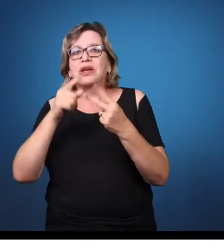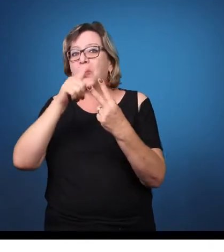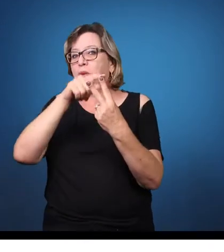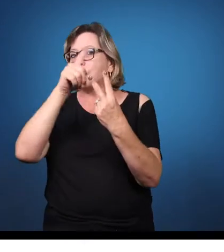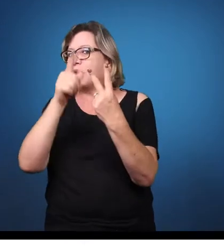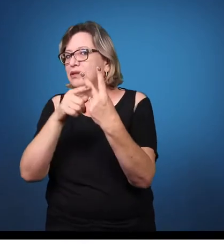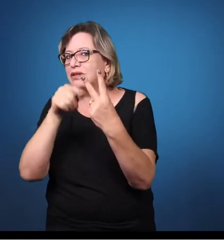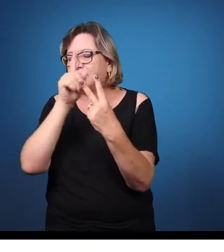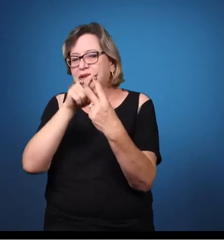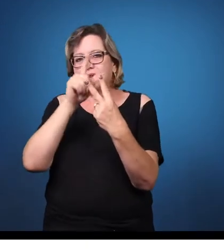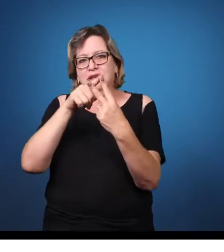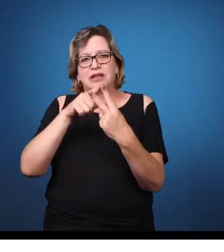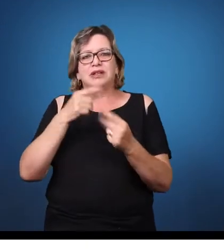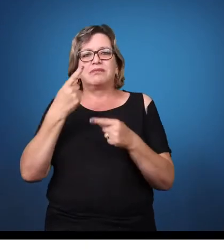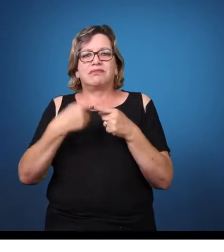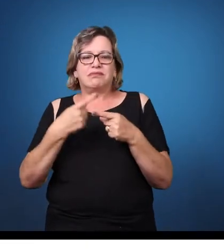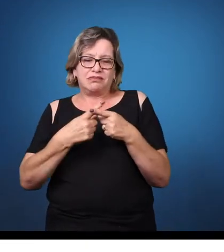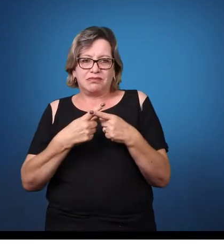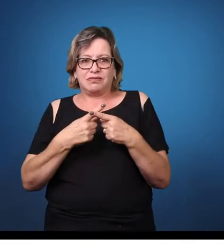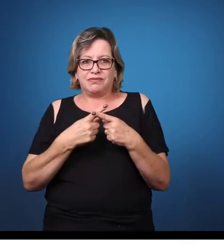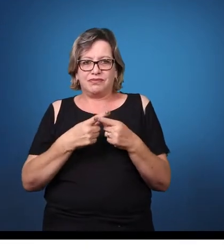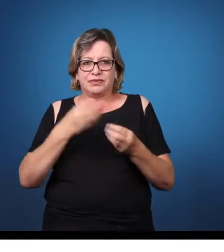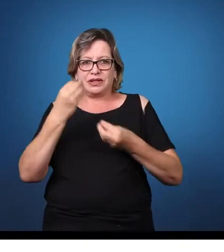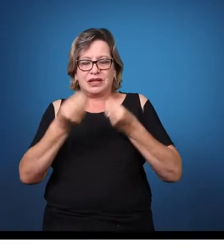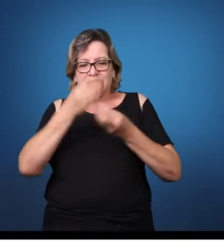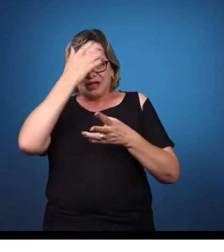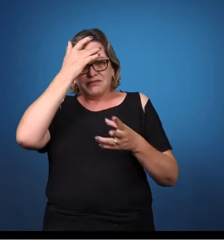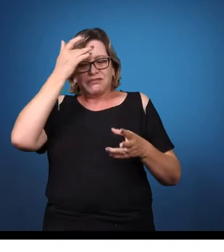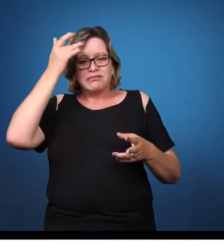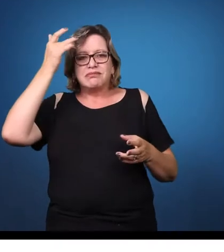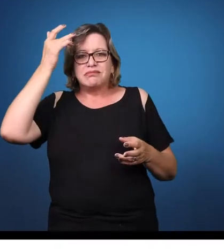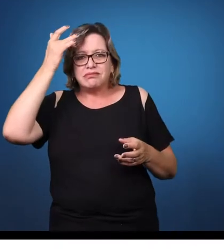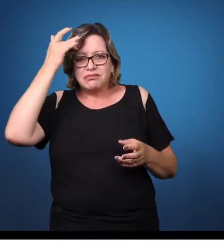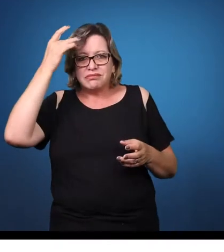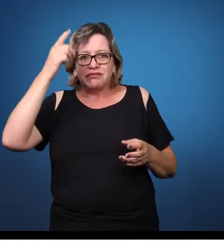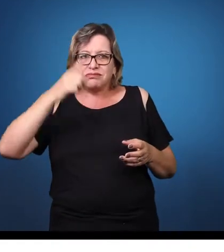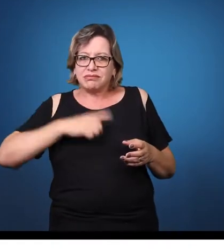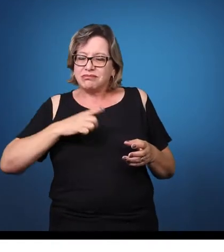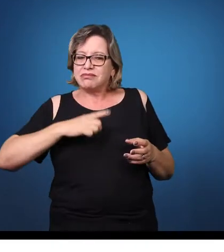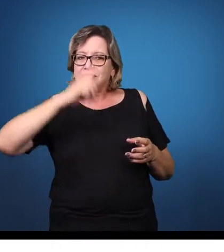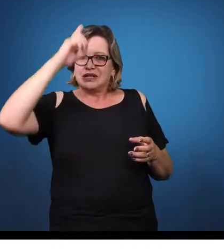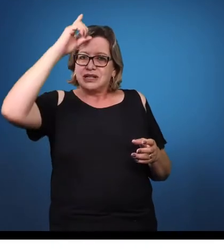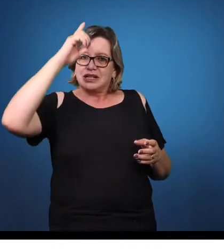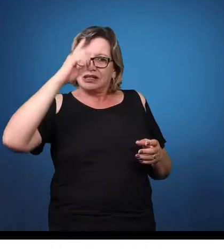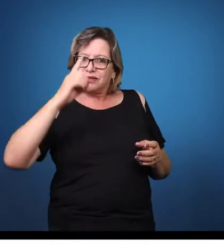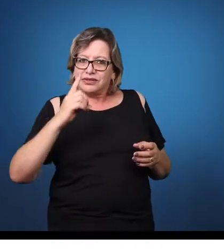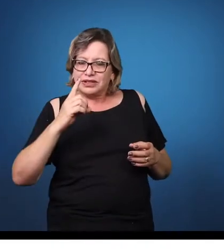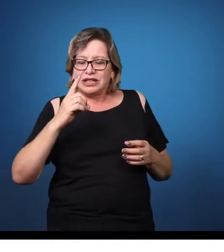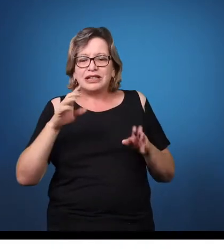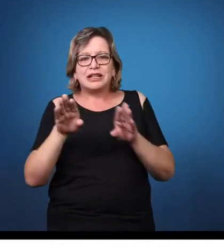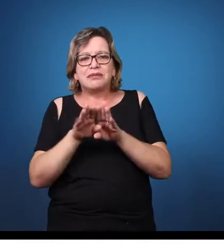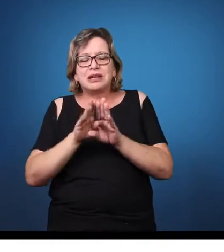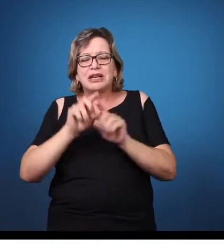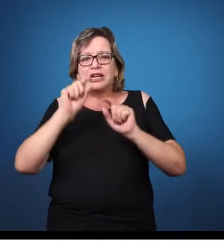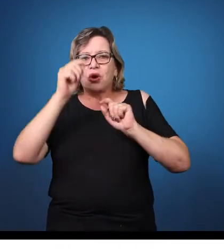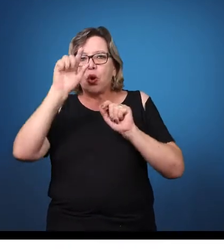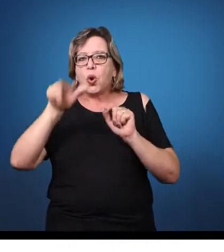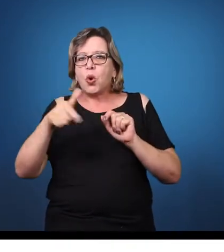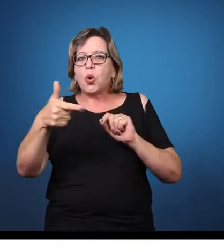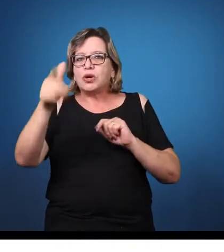que tem essa deficiência, seus cuidadores, familiares, professores, eles sofriam muito